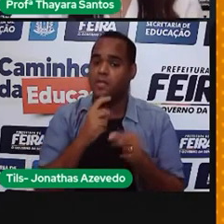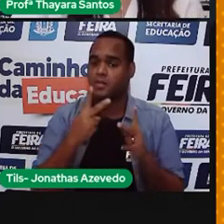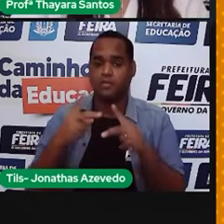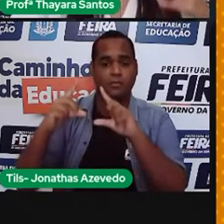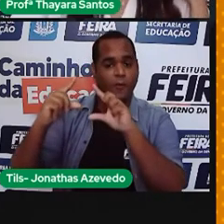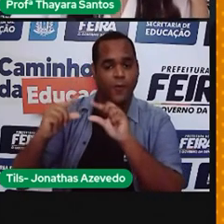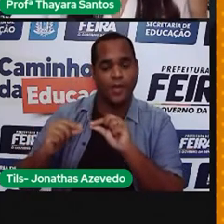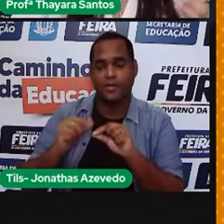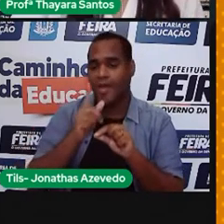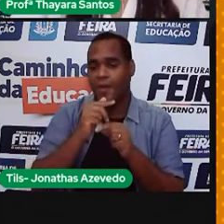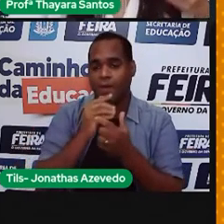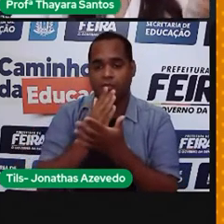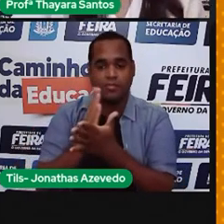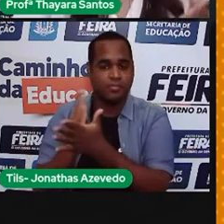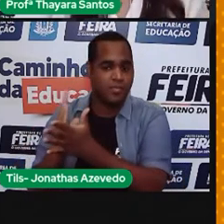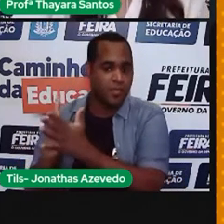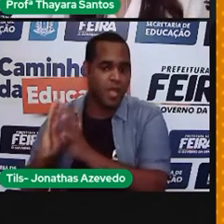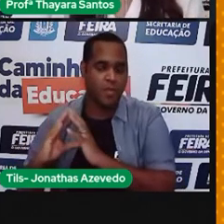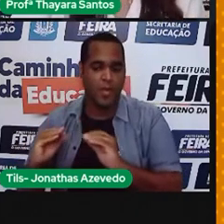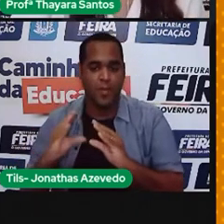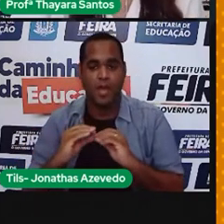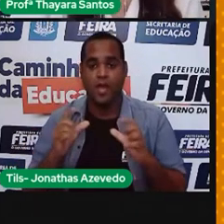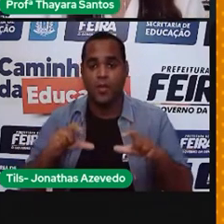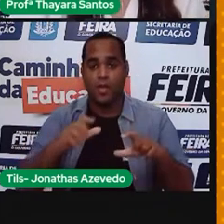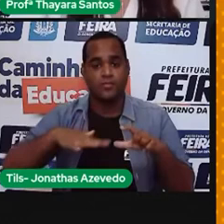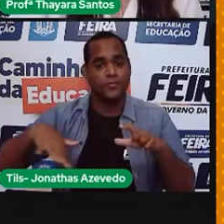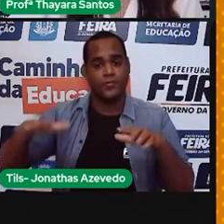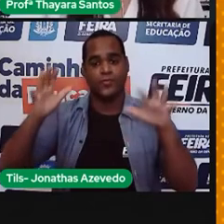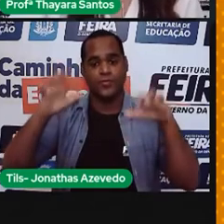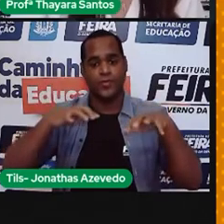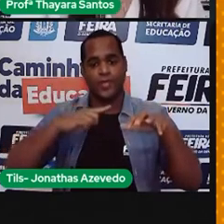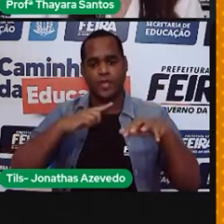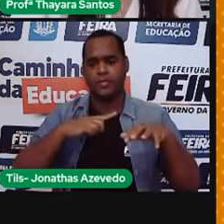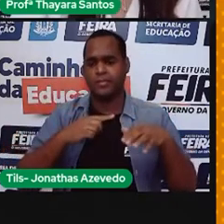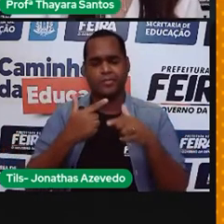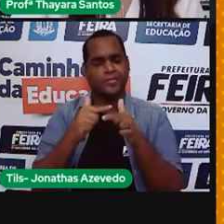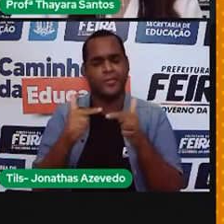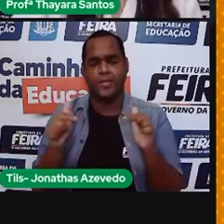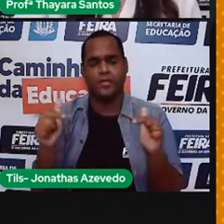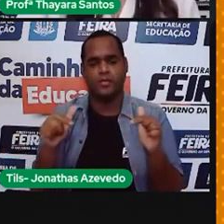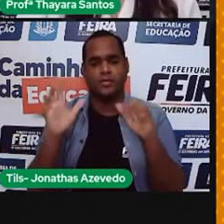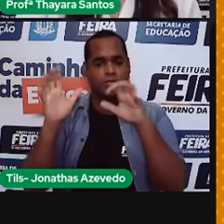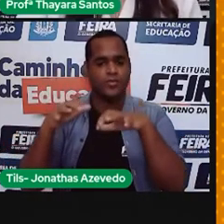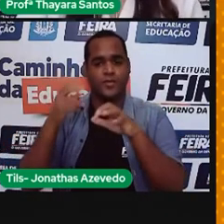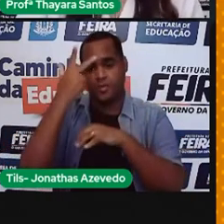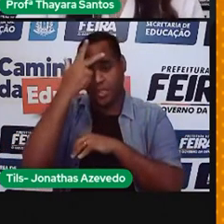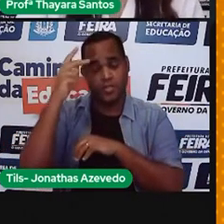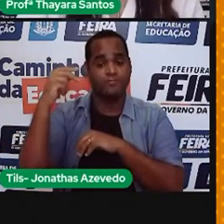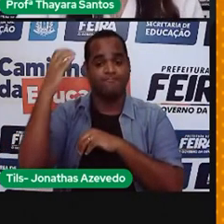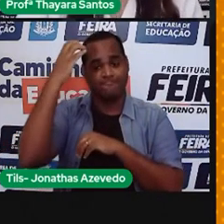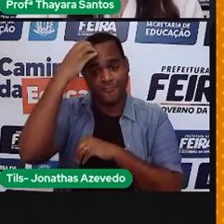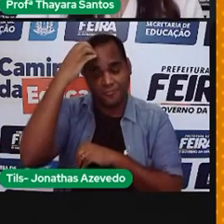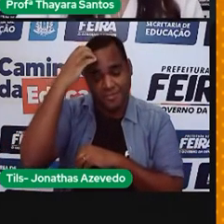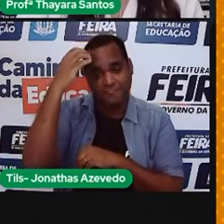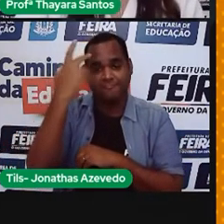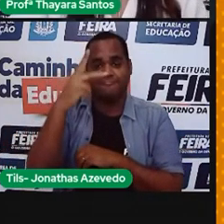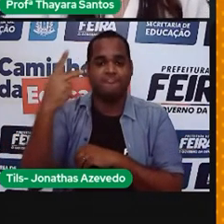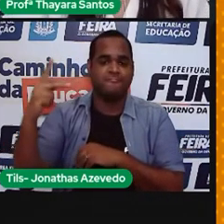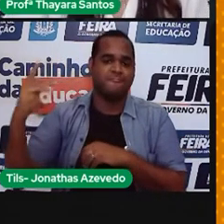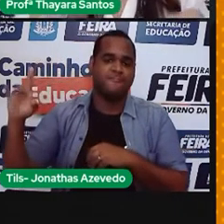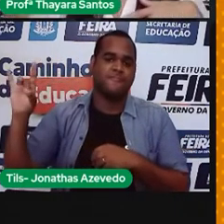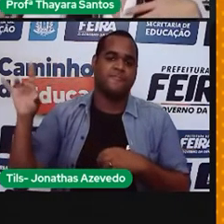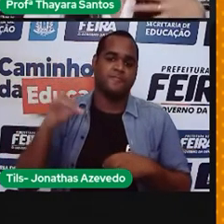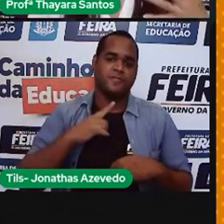secando, os lugares que deveriam chover e não estão chovendo. E isso é resultado das ações do ser humano, como a gente já viu antes.